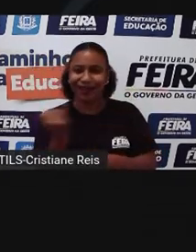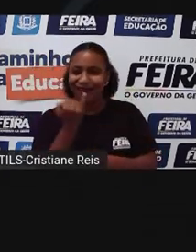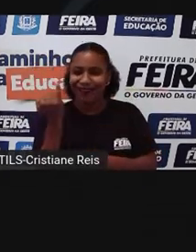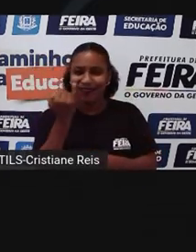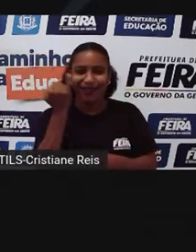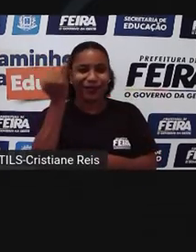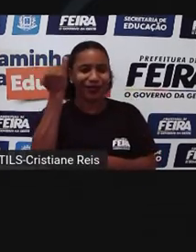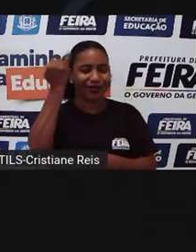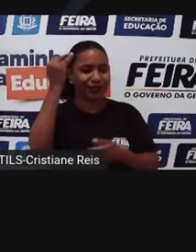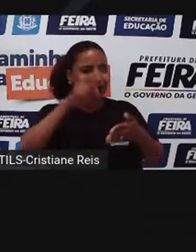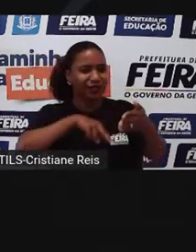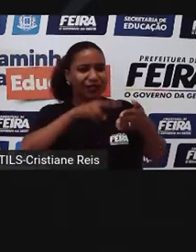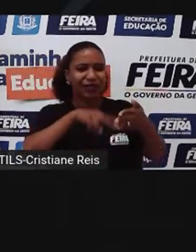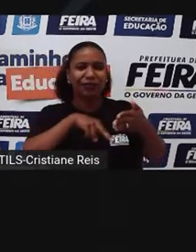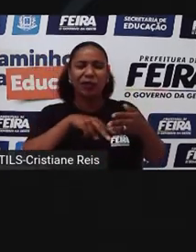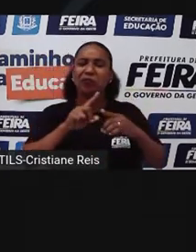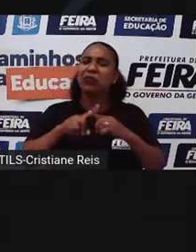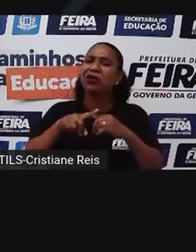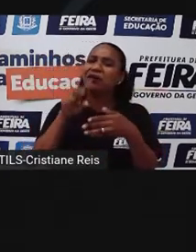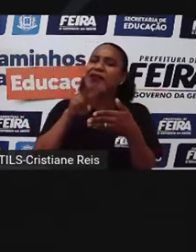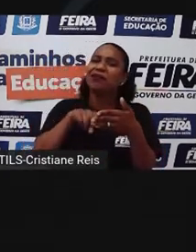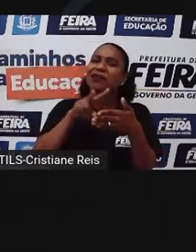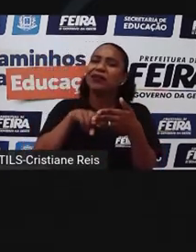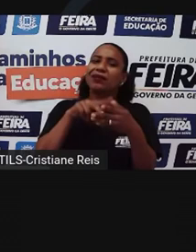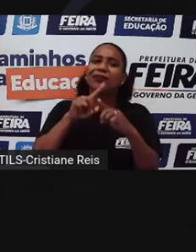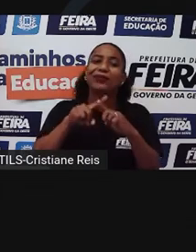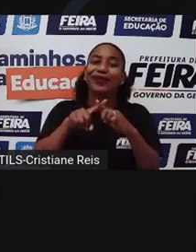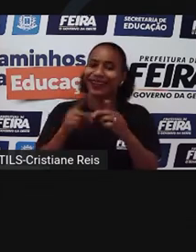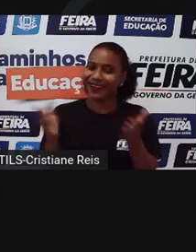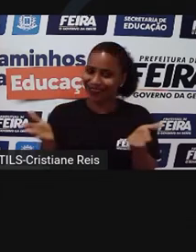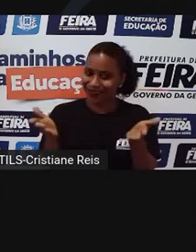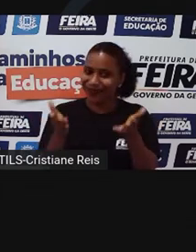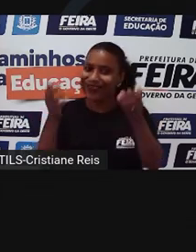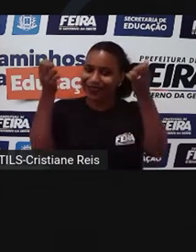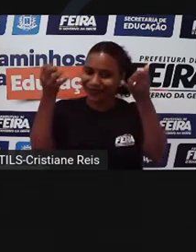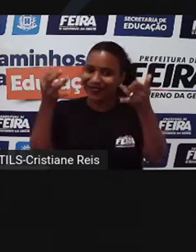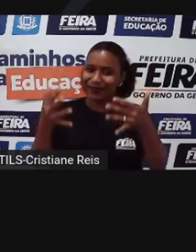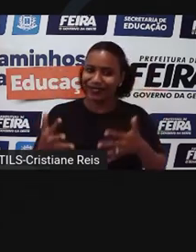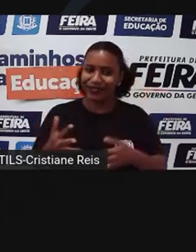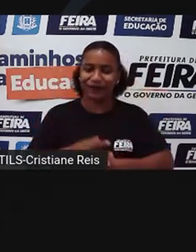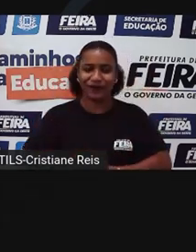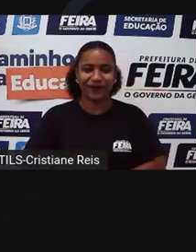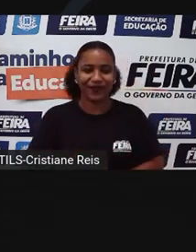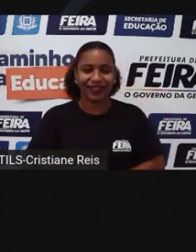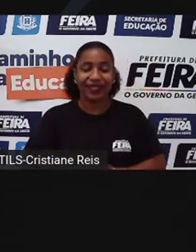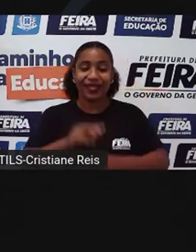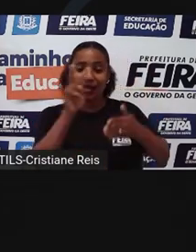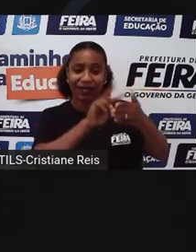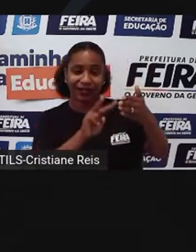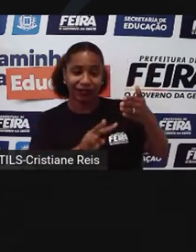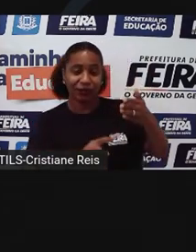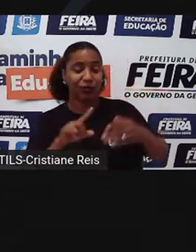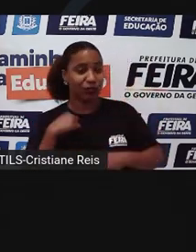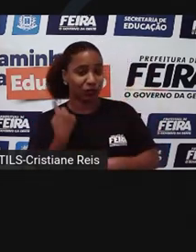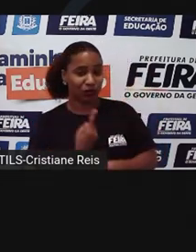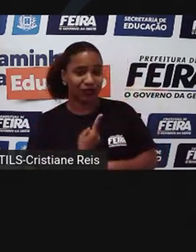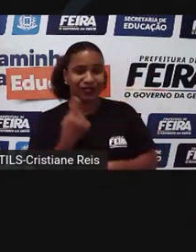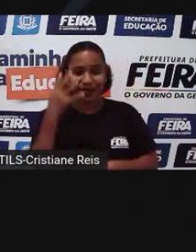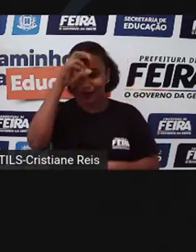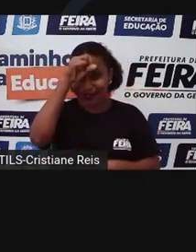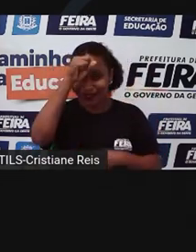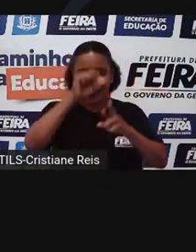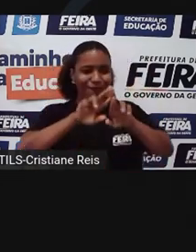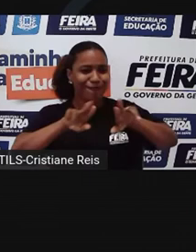mas você já se perguntou por quê? Então, bora descobrir comigo. Através da leitura, nós nos expomos a novas coisas,